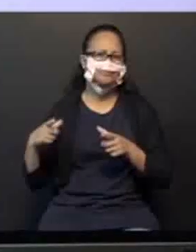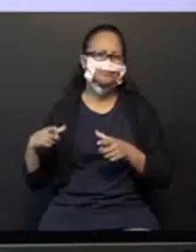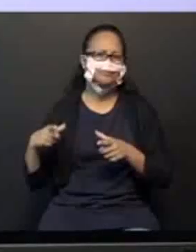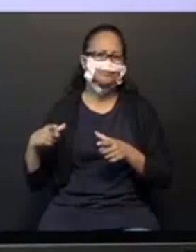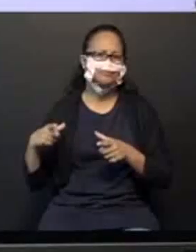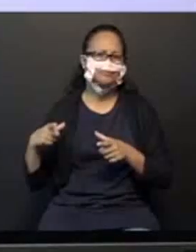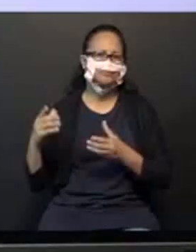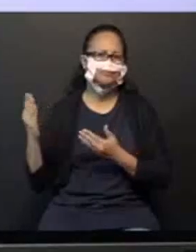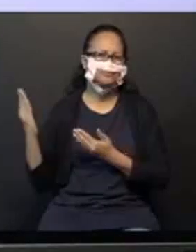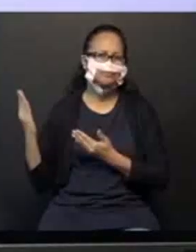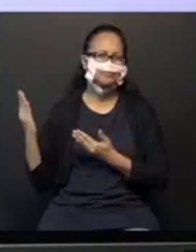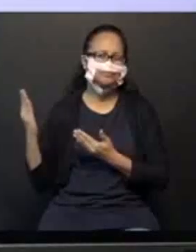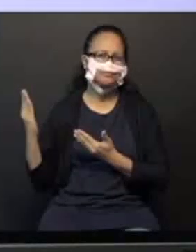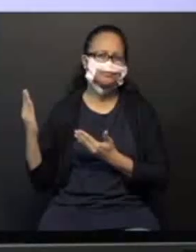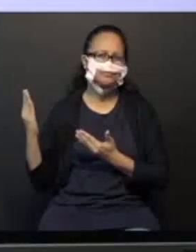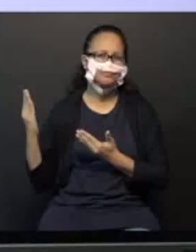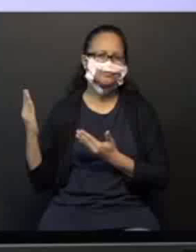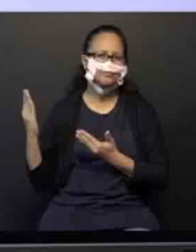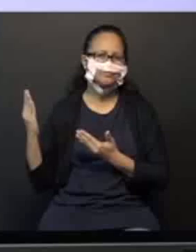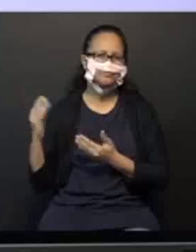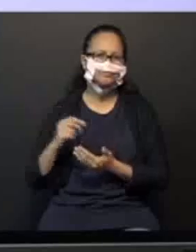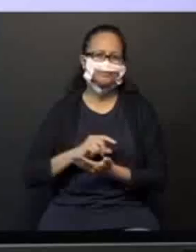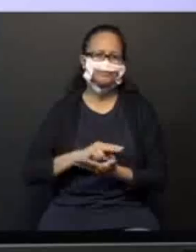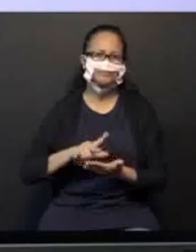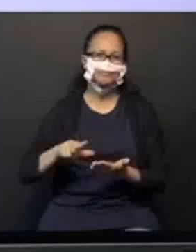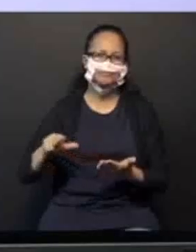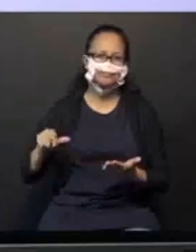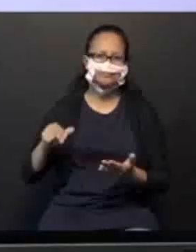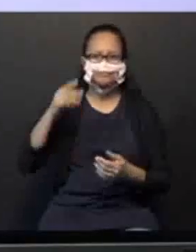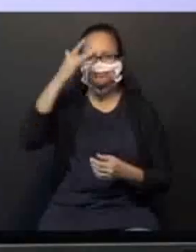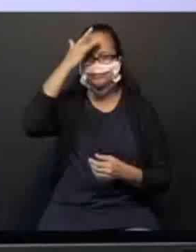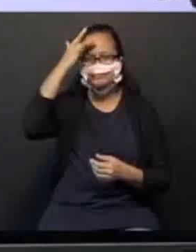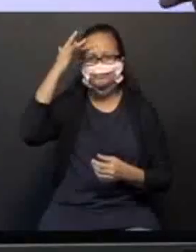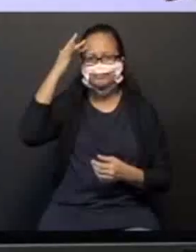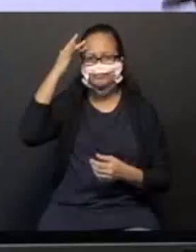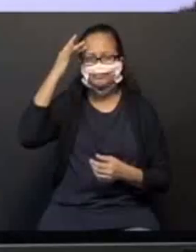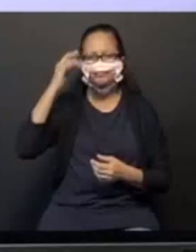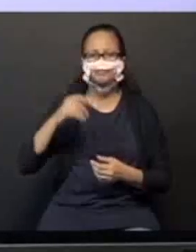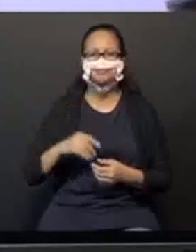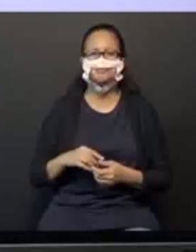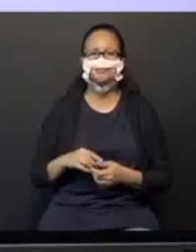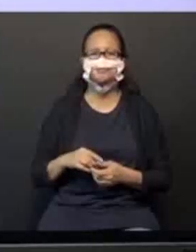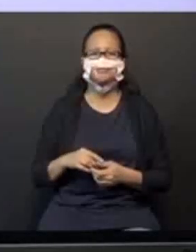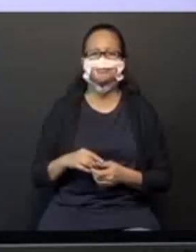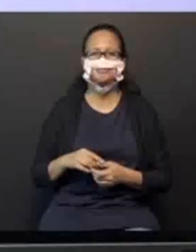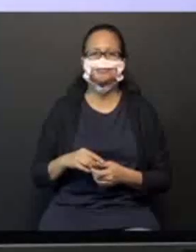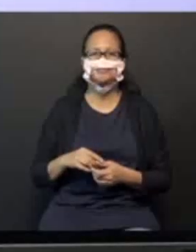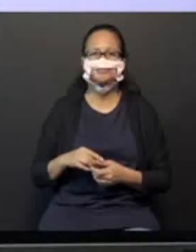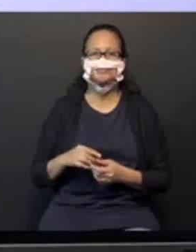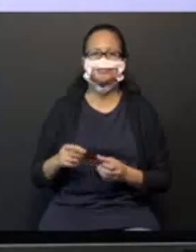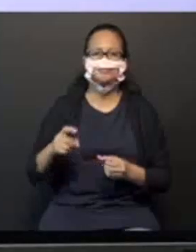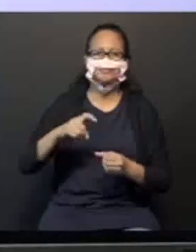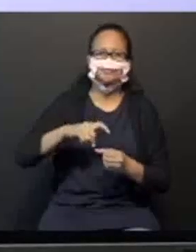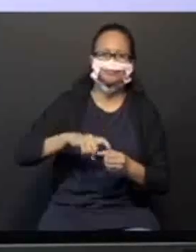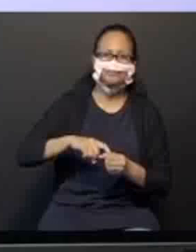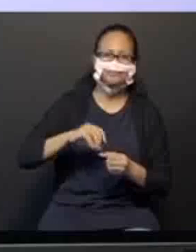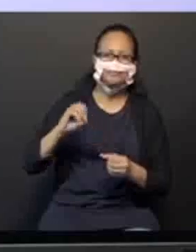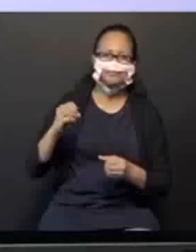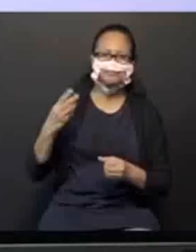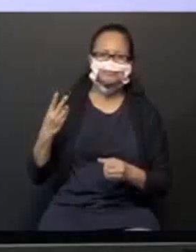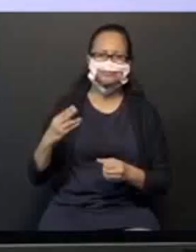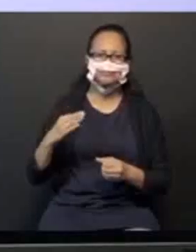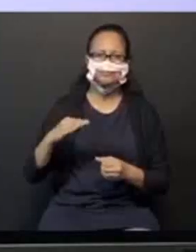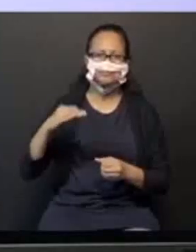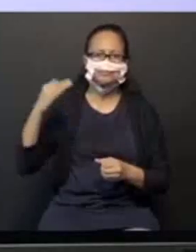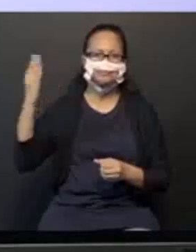Em que local? Há várias pessoas. Aqui nós iremos trabalhar dentro e fora. Olha os